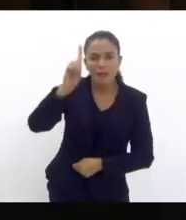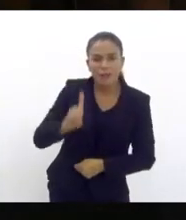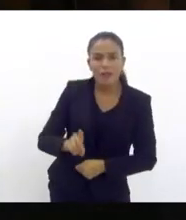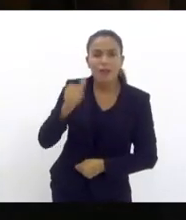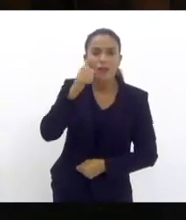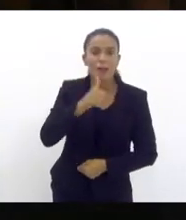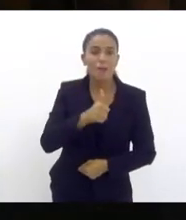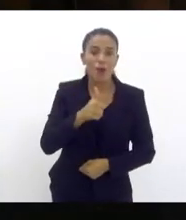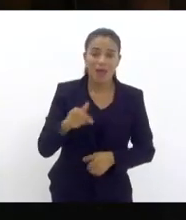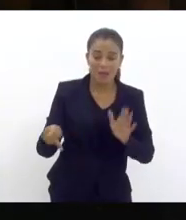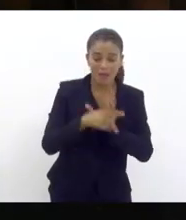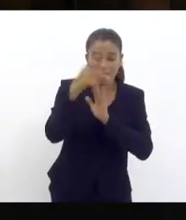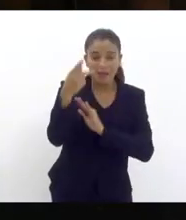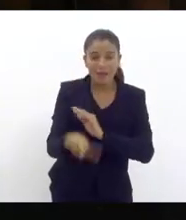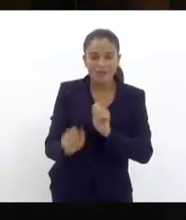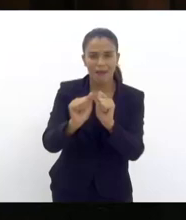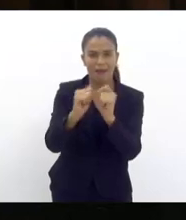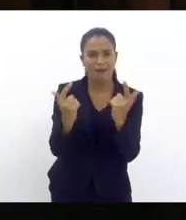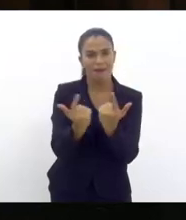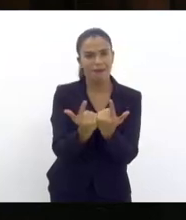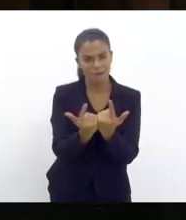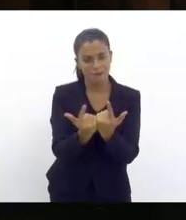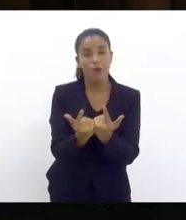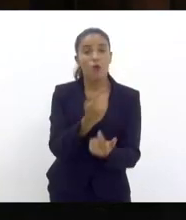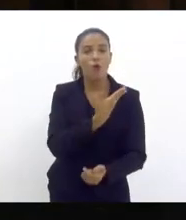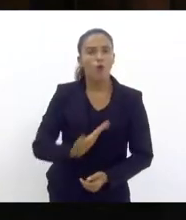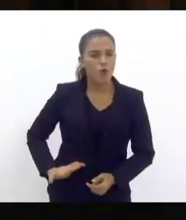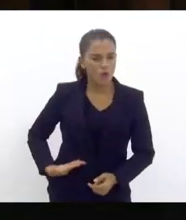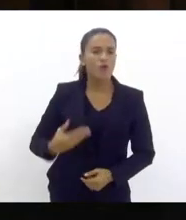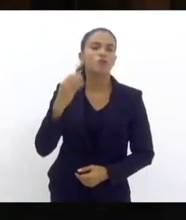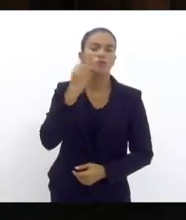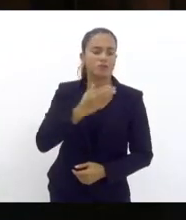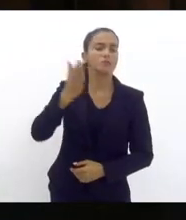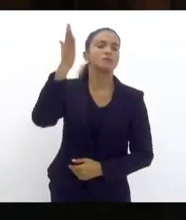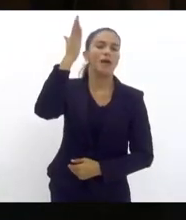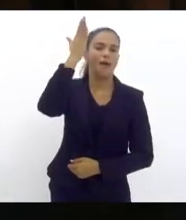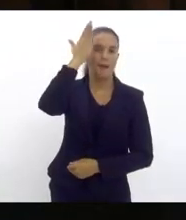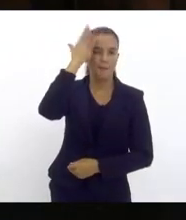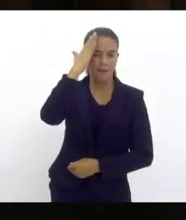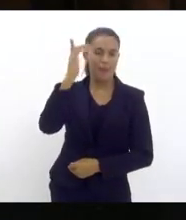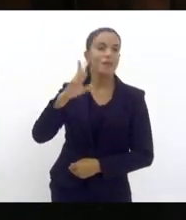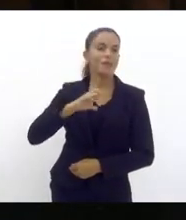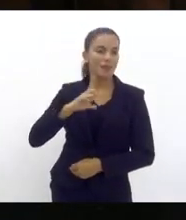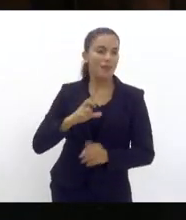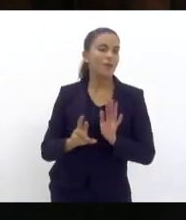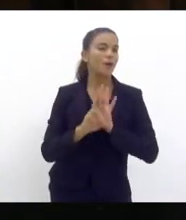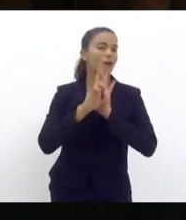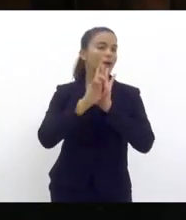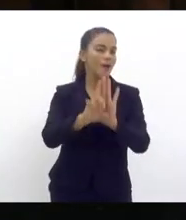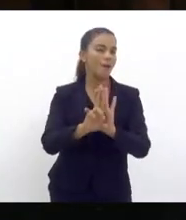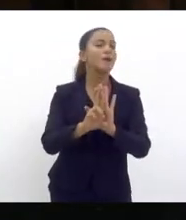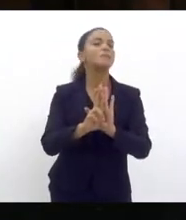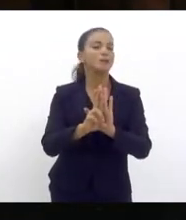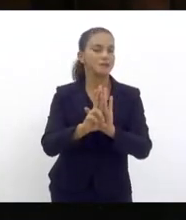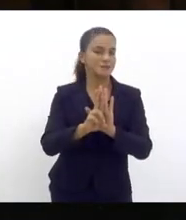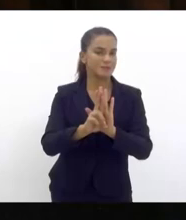mulher desta casa. O governador do estado sabia que tinha uma representante do poder